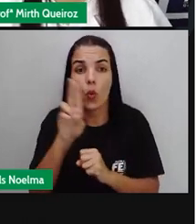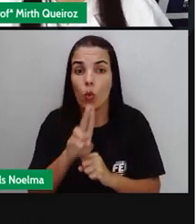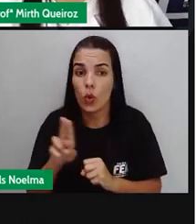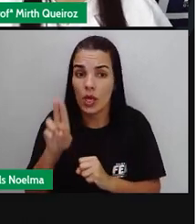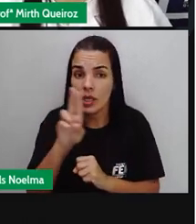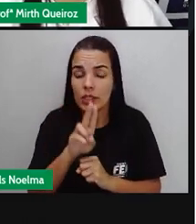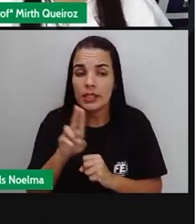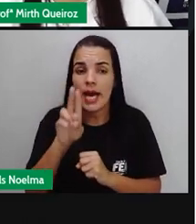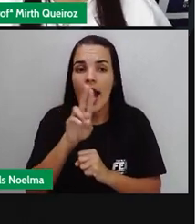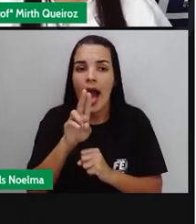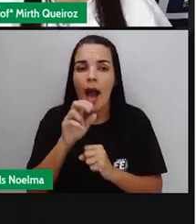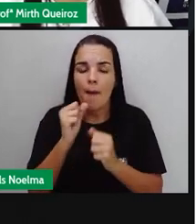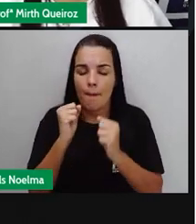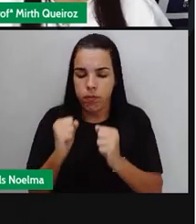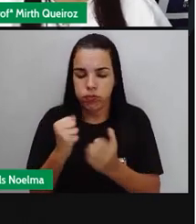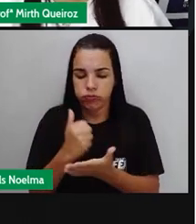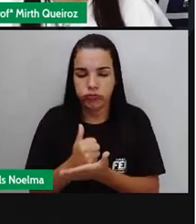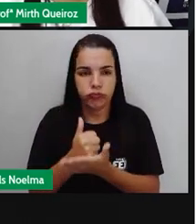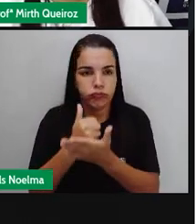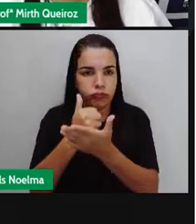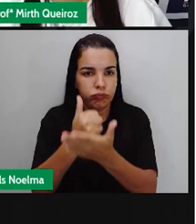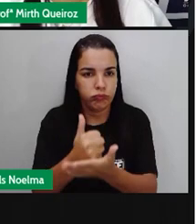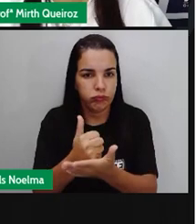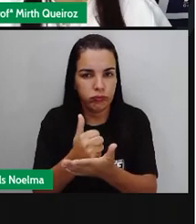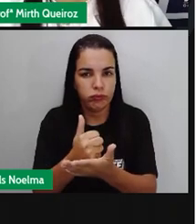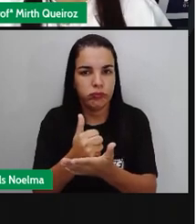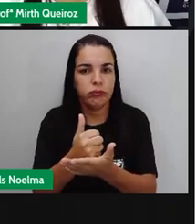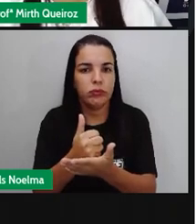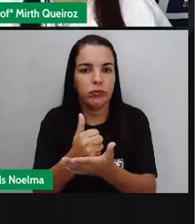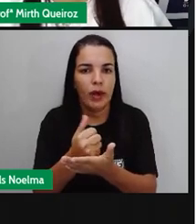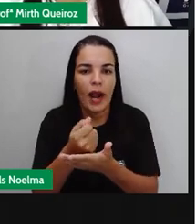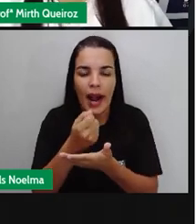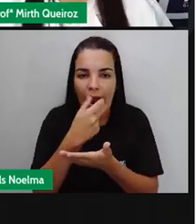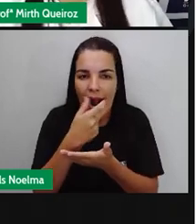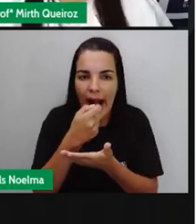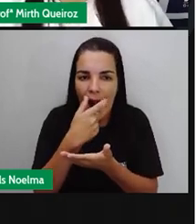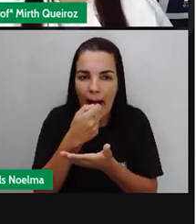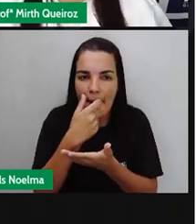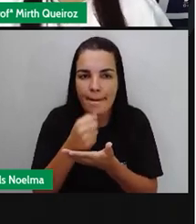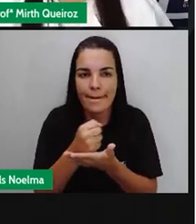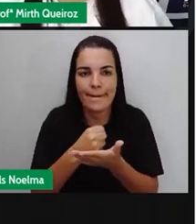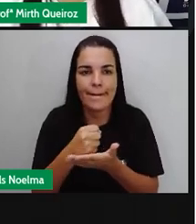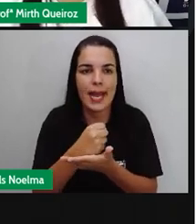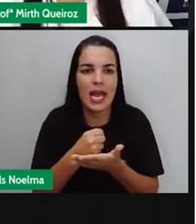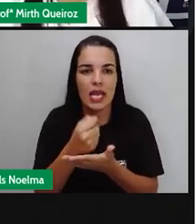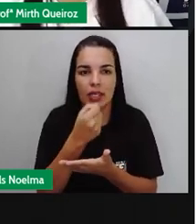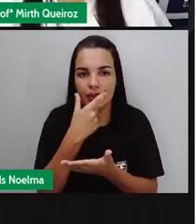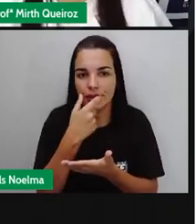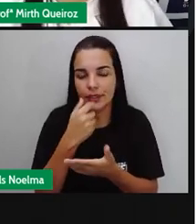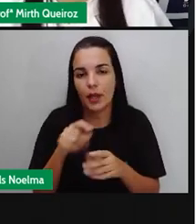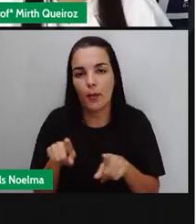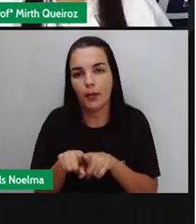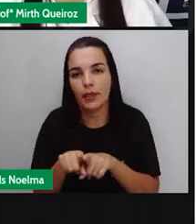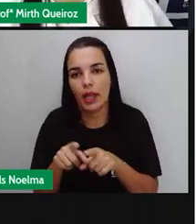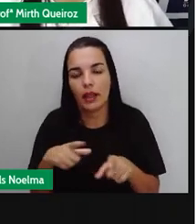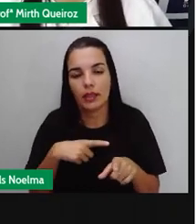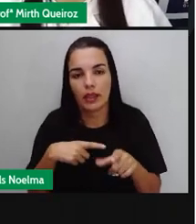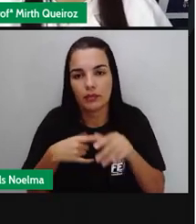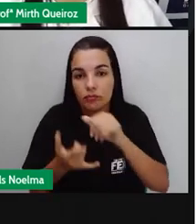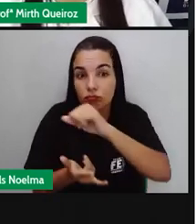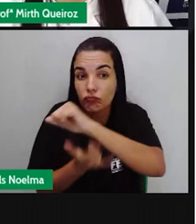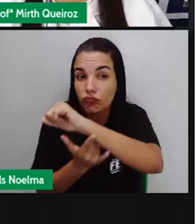antibiótico. Elas auxiliam nos processos digestórios também, né? Que, no caso, a gente tem a flora intestinal aí,